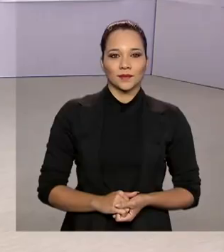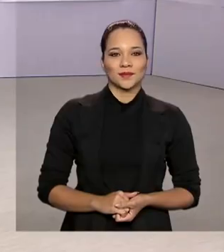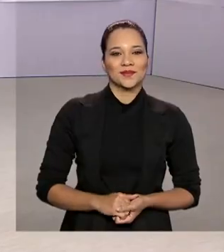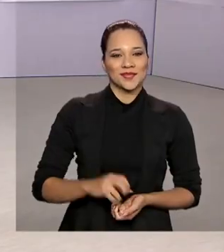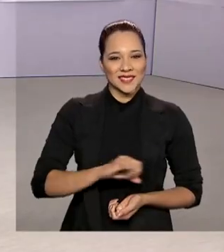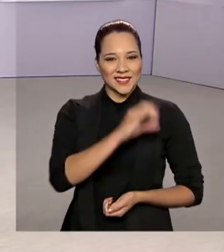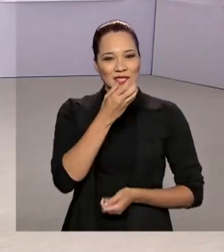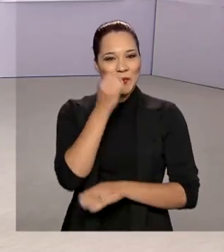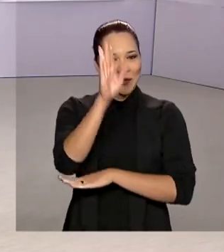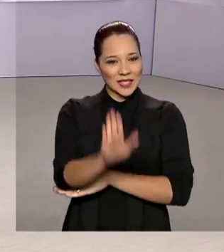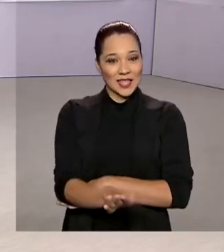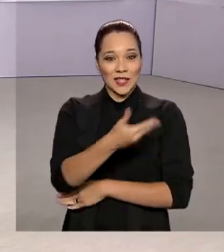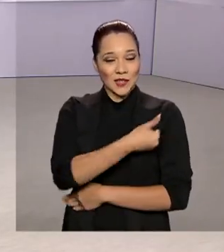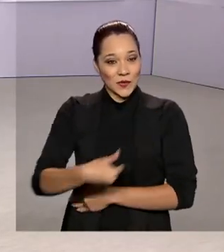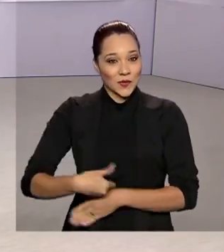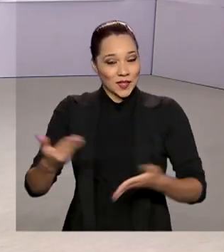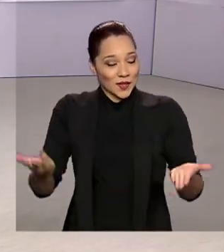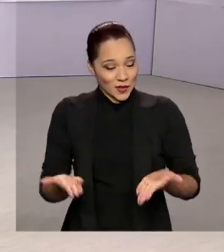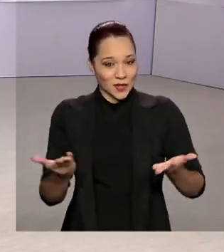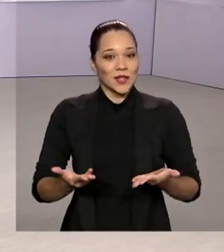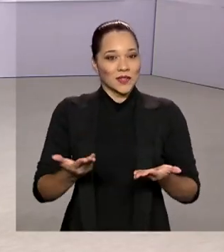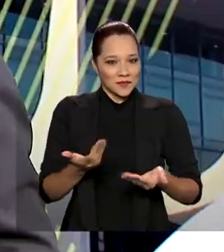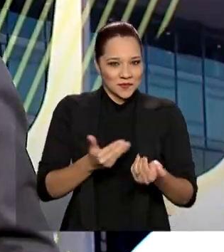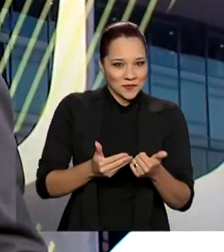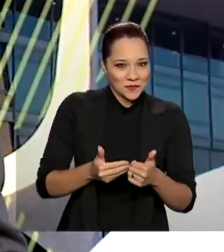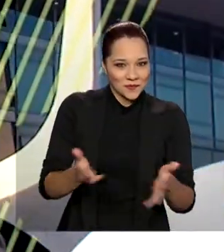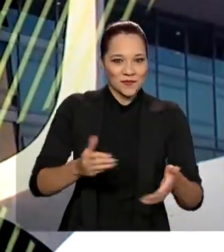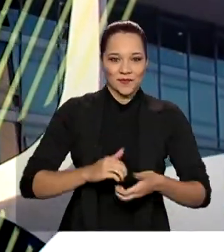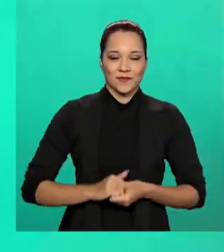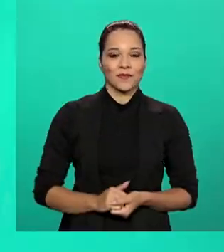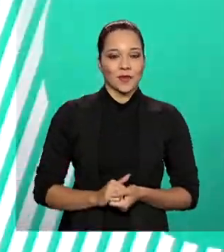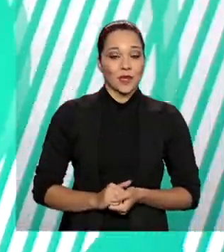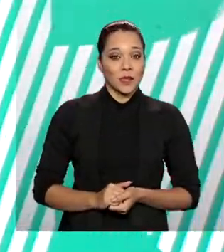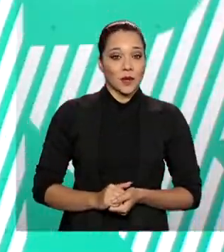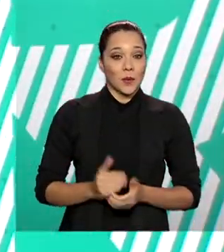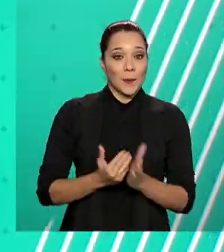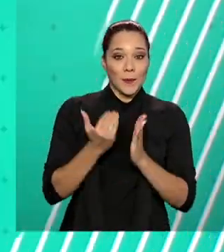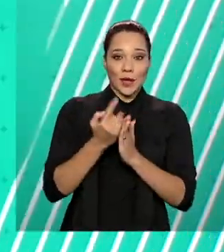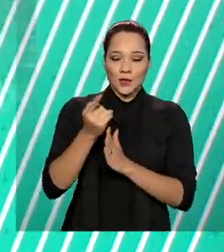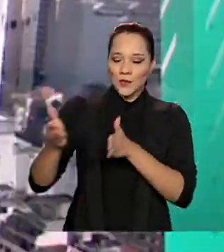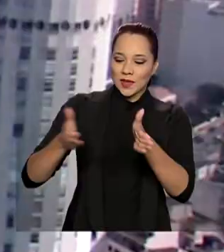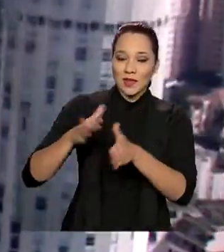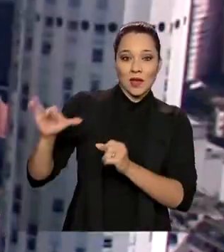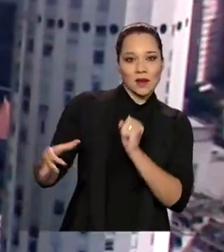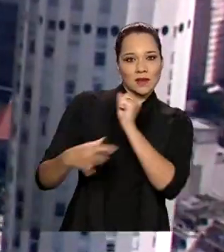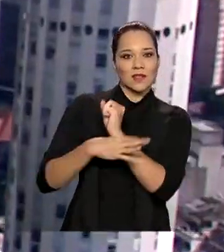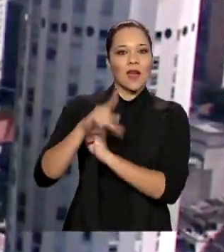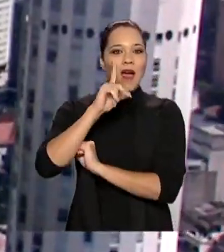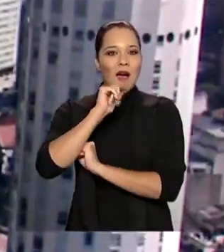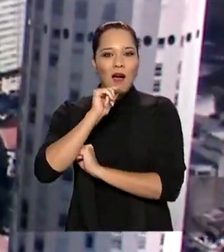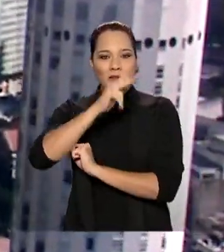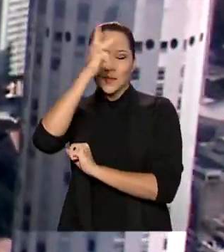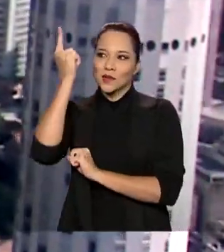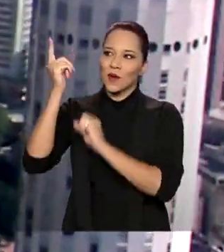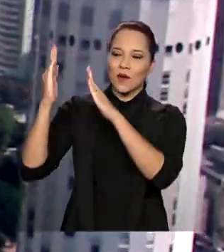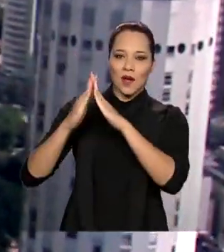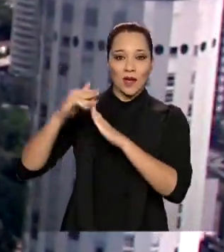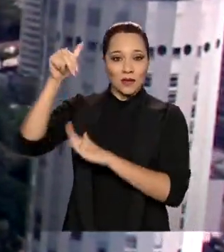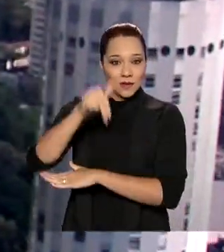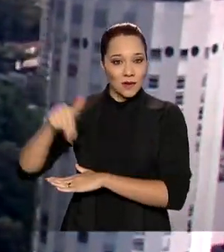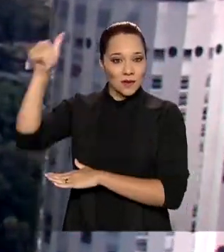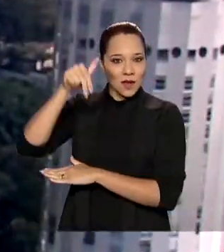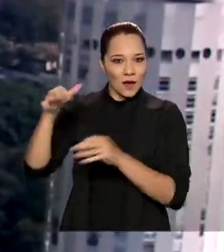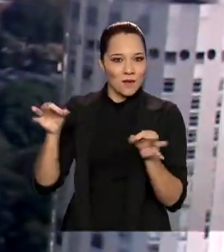Olá, boa tarde. O governo agora está de volta. Mais uma etapa para garantir acesso à água aos nordestinos foi